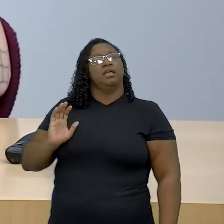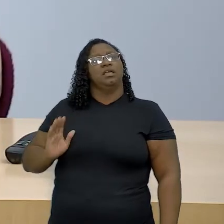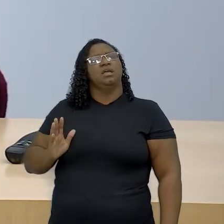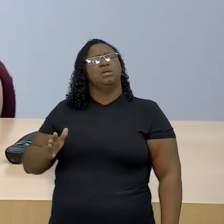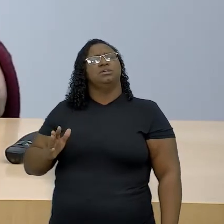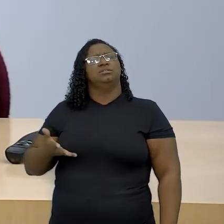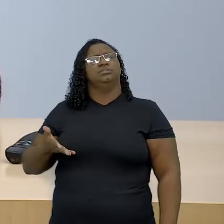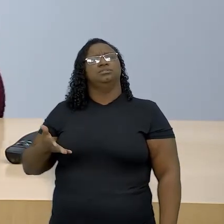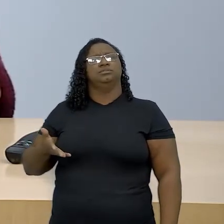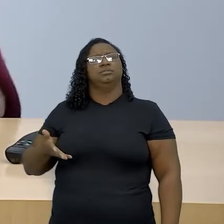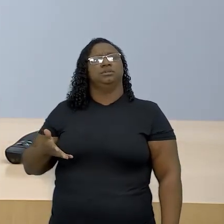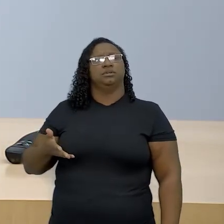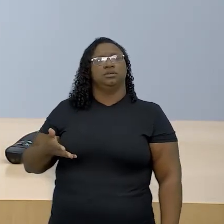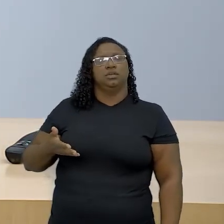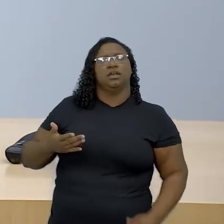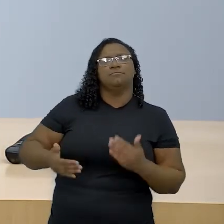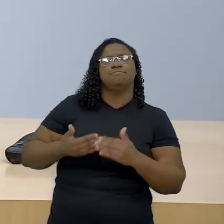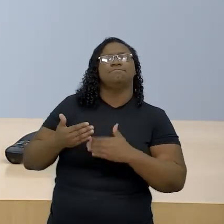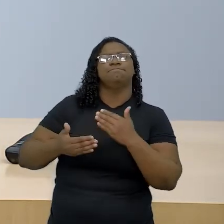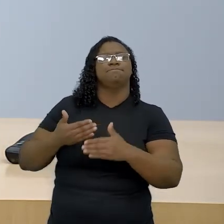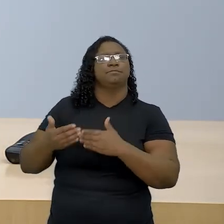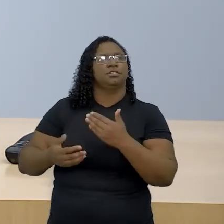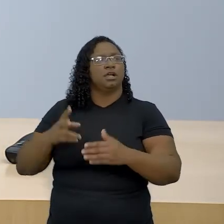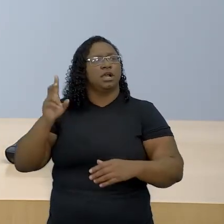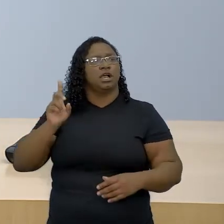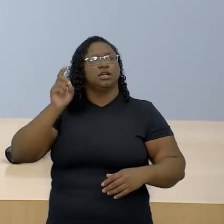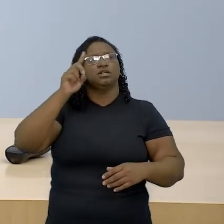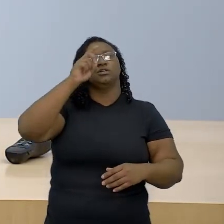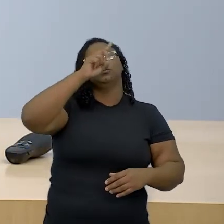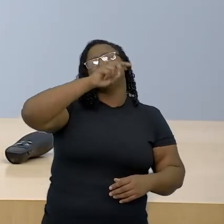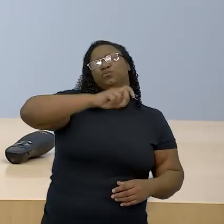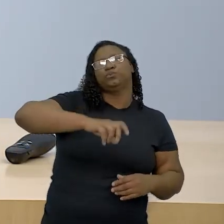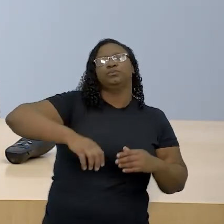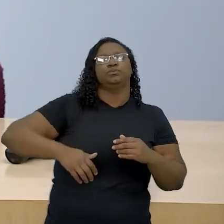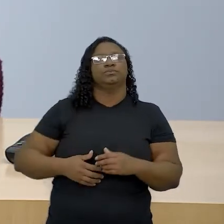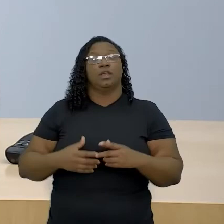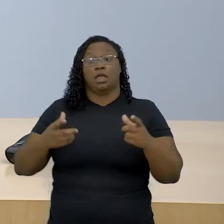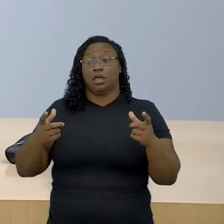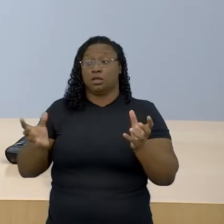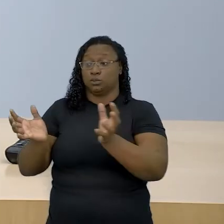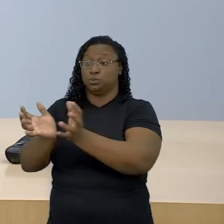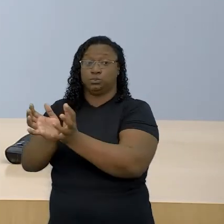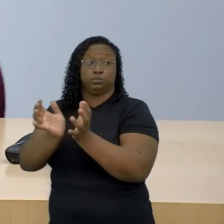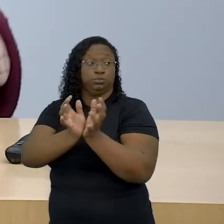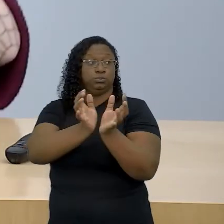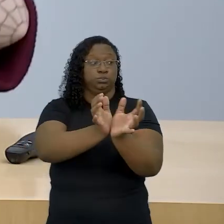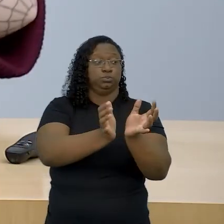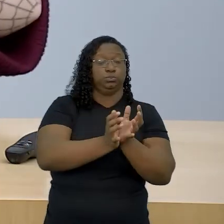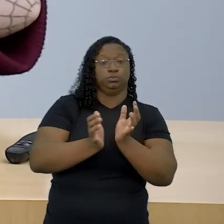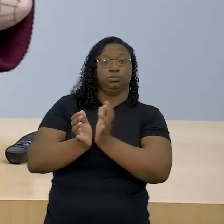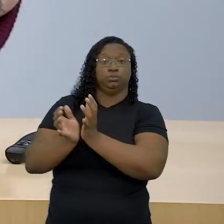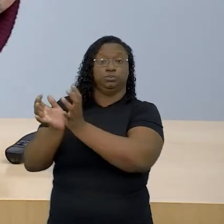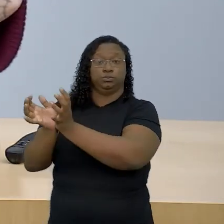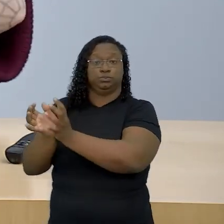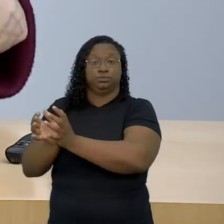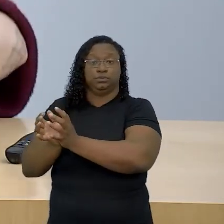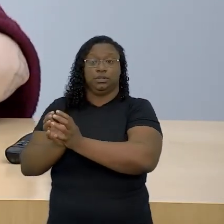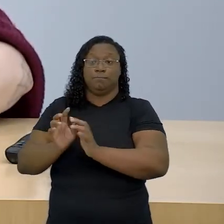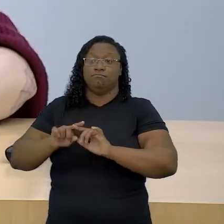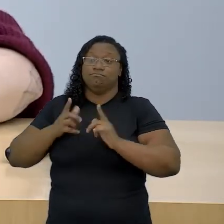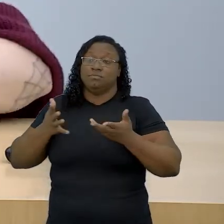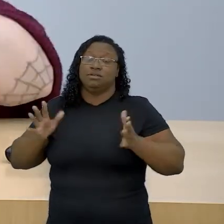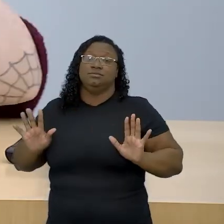determinadas condições a que não só indivíduos, grupos, mas muitas vezes populações inteiras